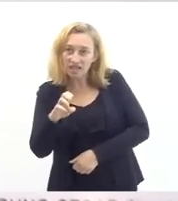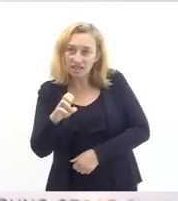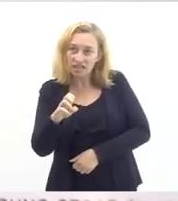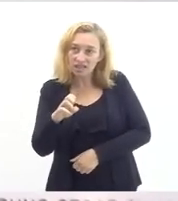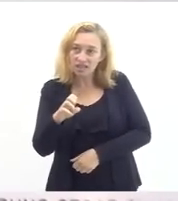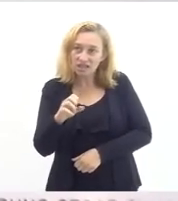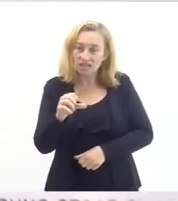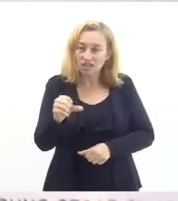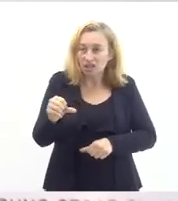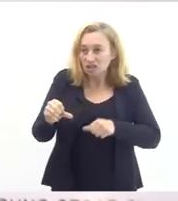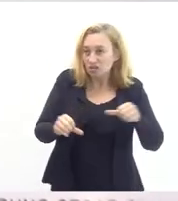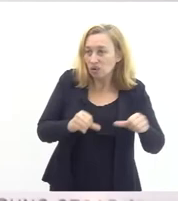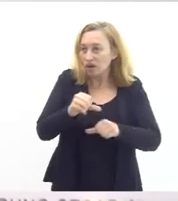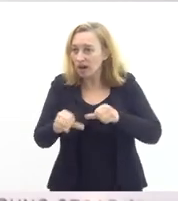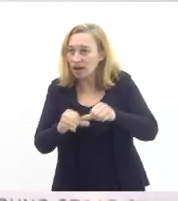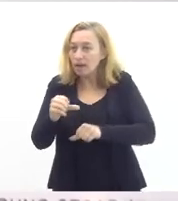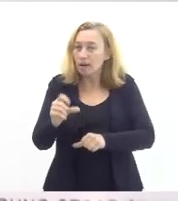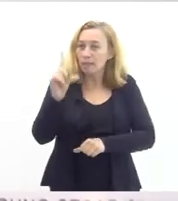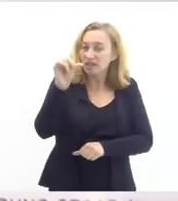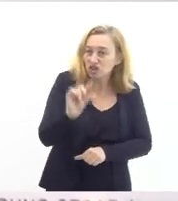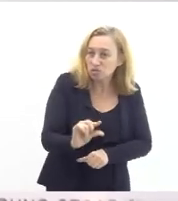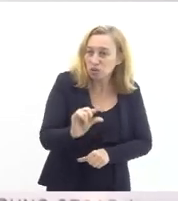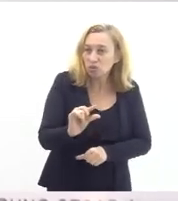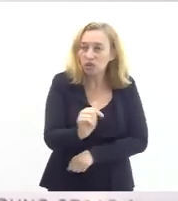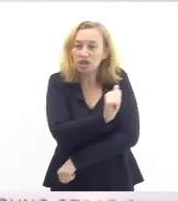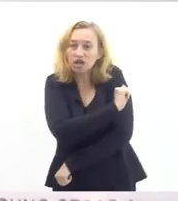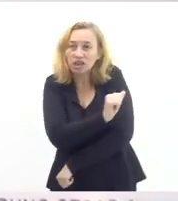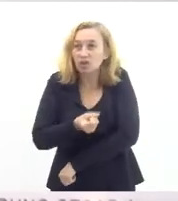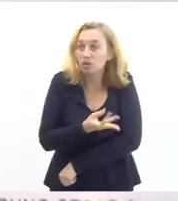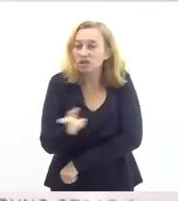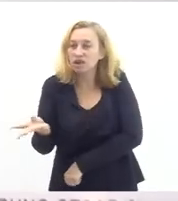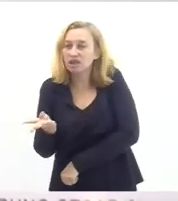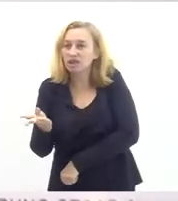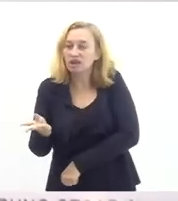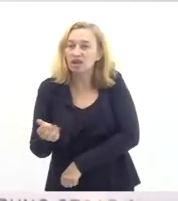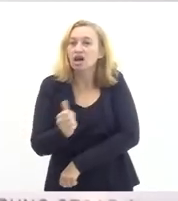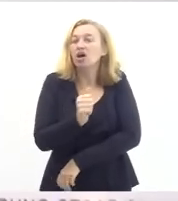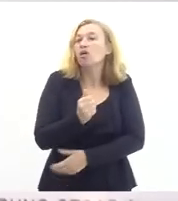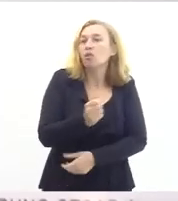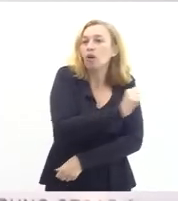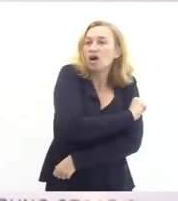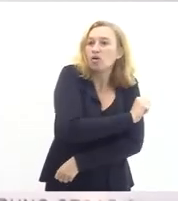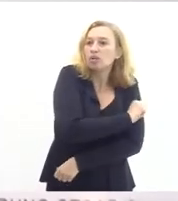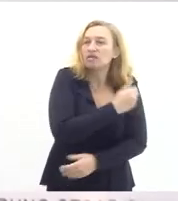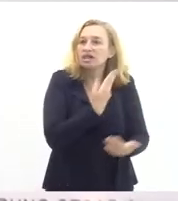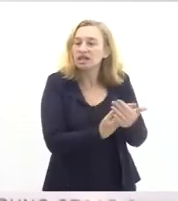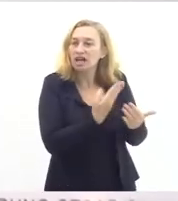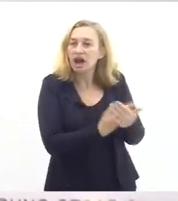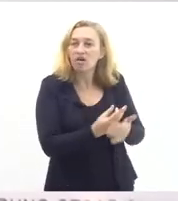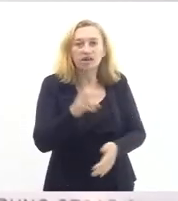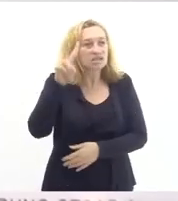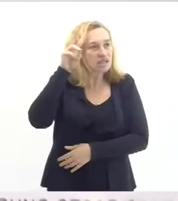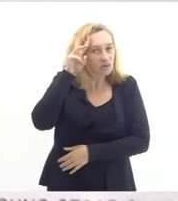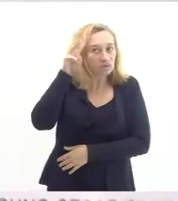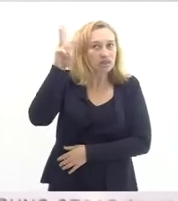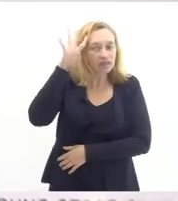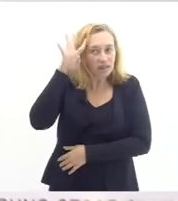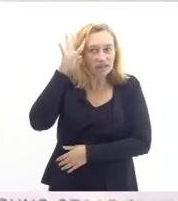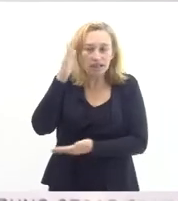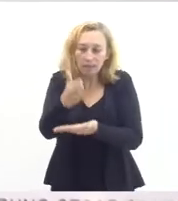revezamento para diminuir a quantidade de alunos então o aluno vai ter aula na segunda e na terça outra metade da turma vai ter aula